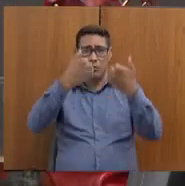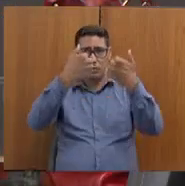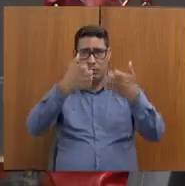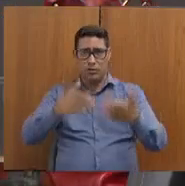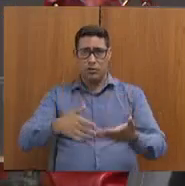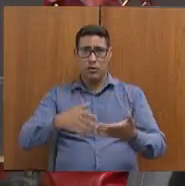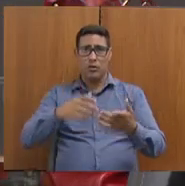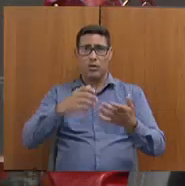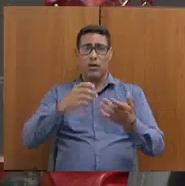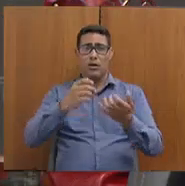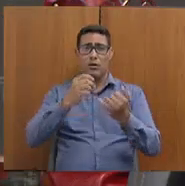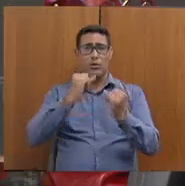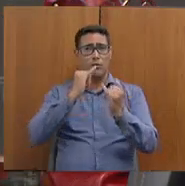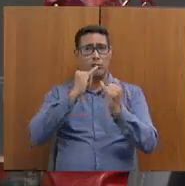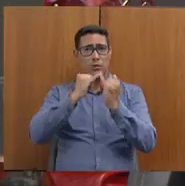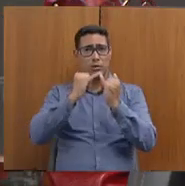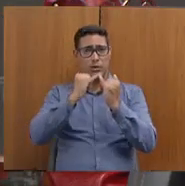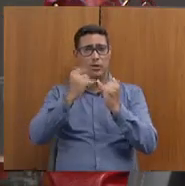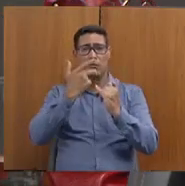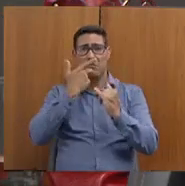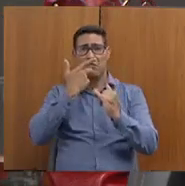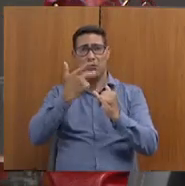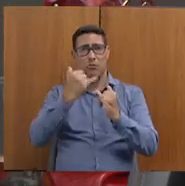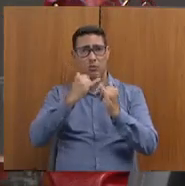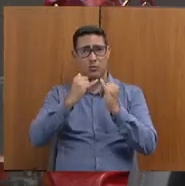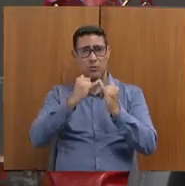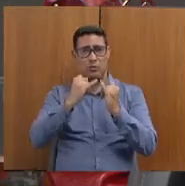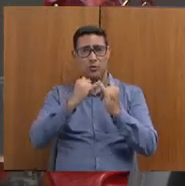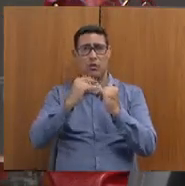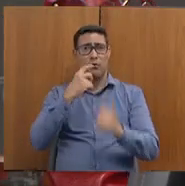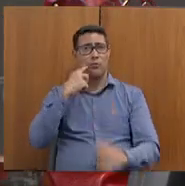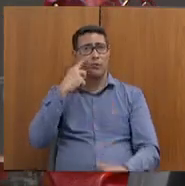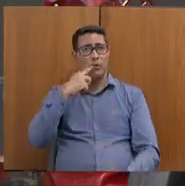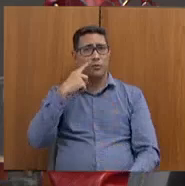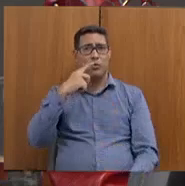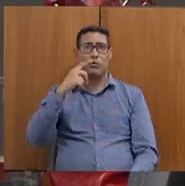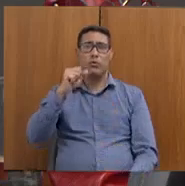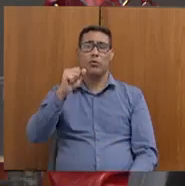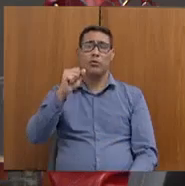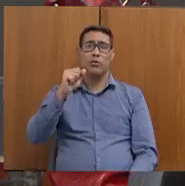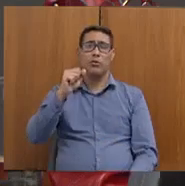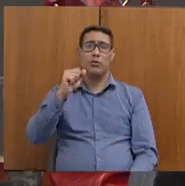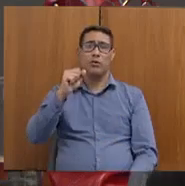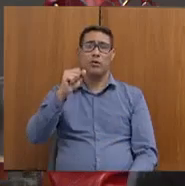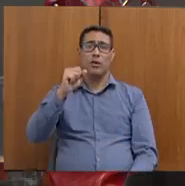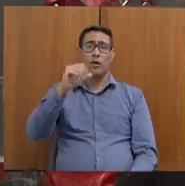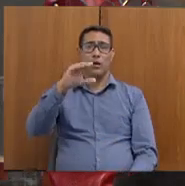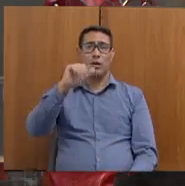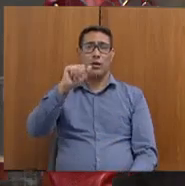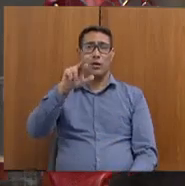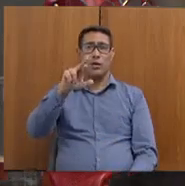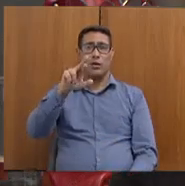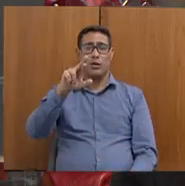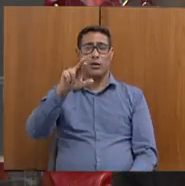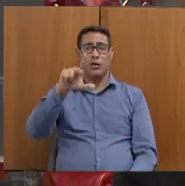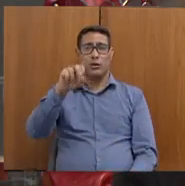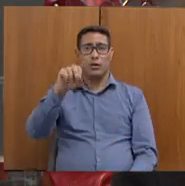Antônio Carlos Arantes, na Paz da Manhã.